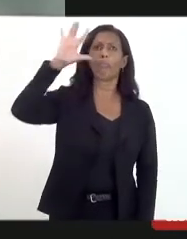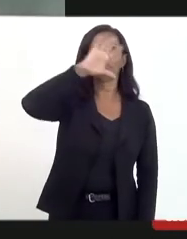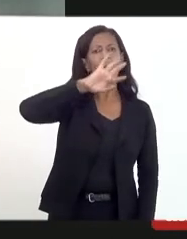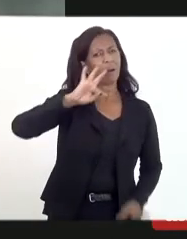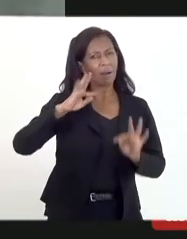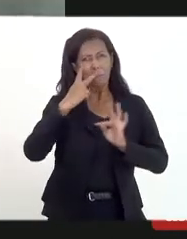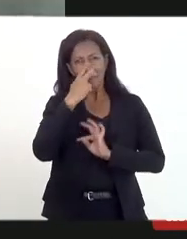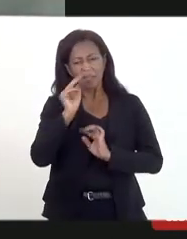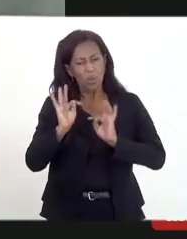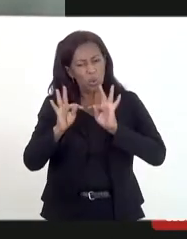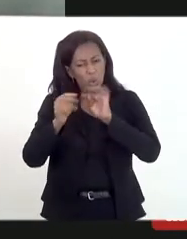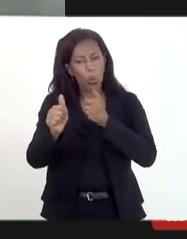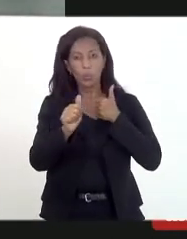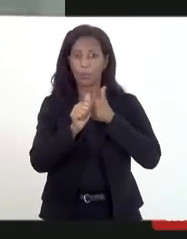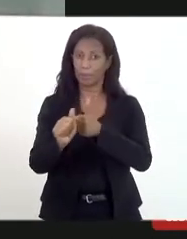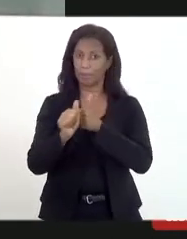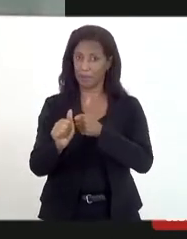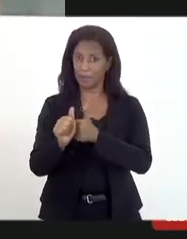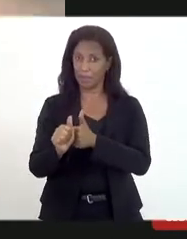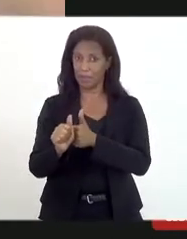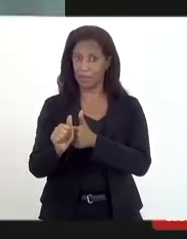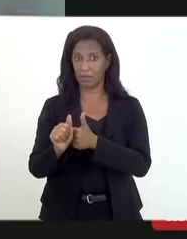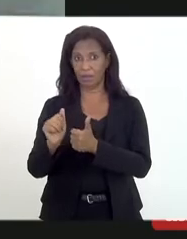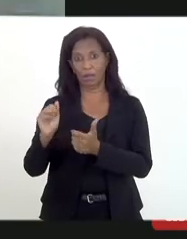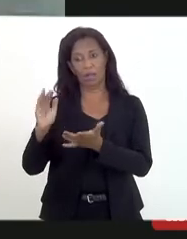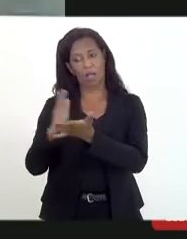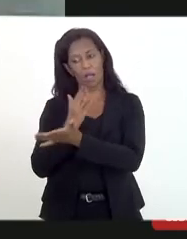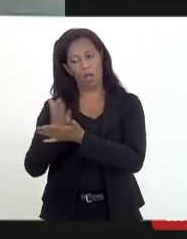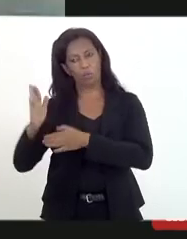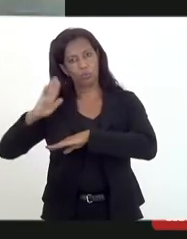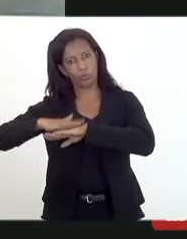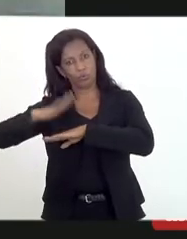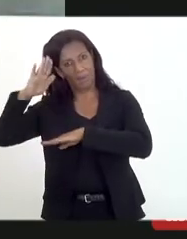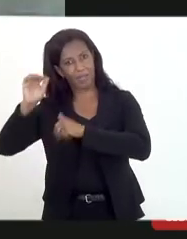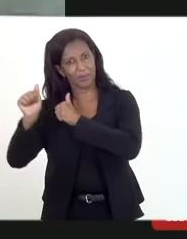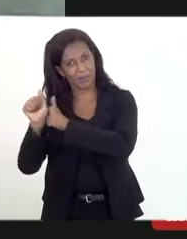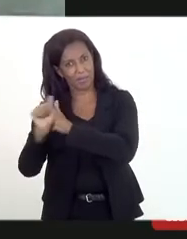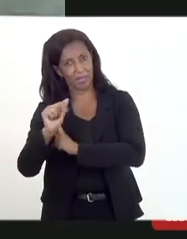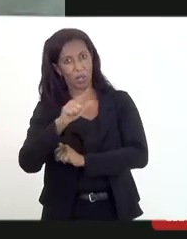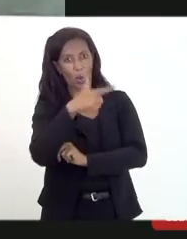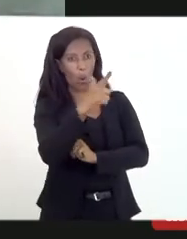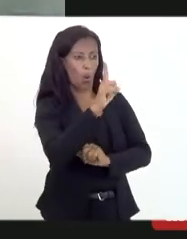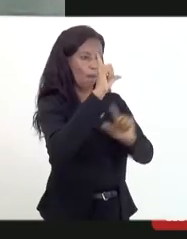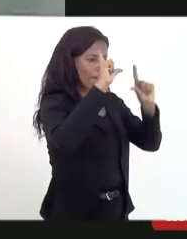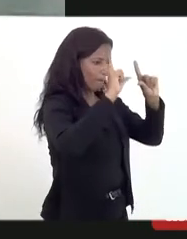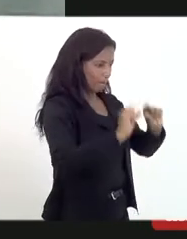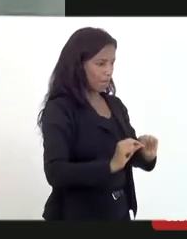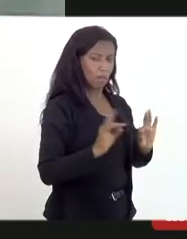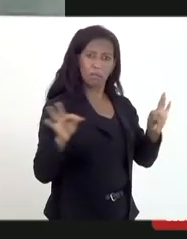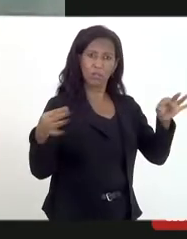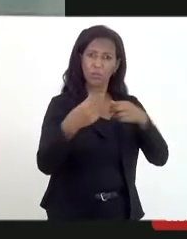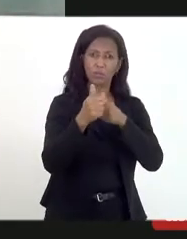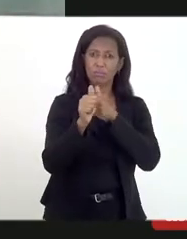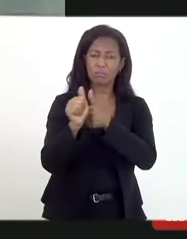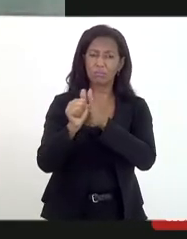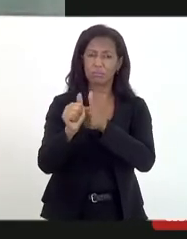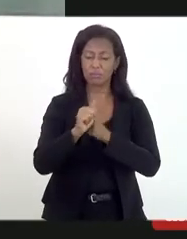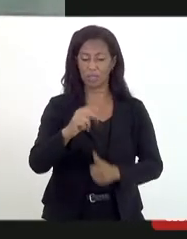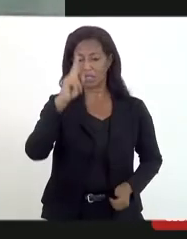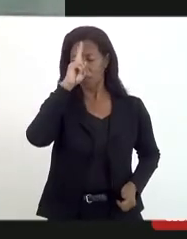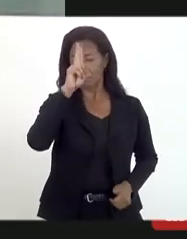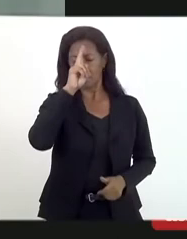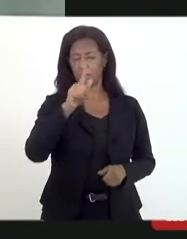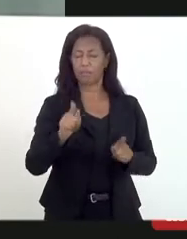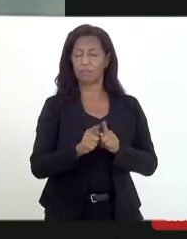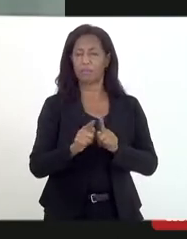perseguidos. Alguns são muito mais perseguidos e outros são menos, mas todos, no geral, são perseguidos. E eu me lembro de uma